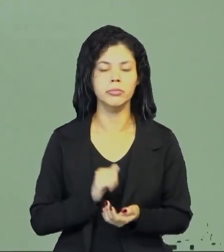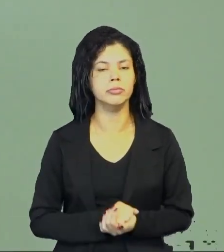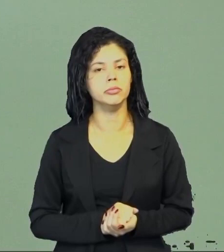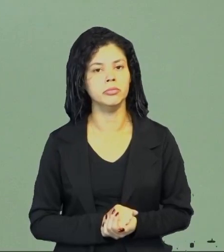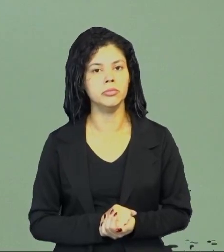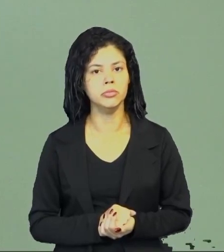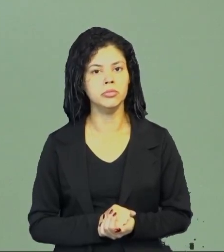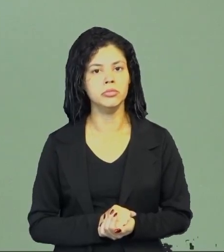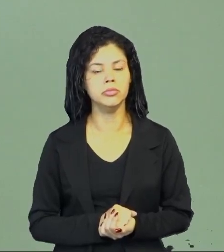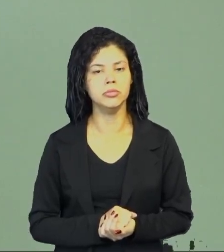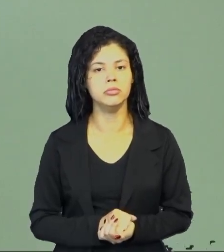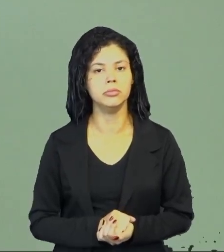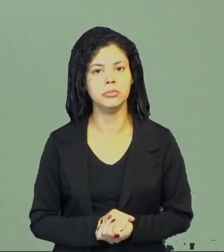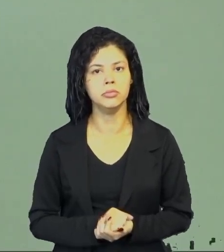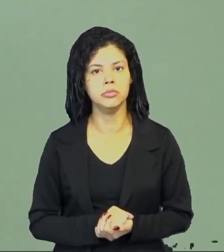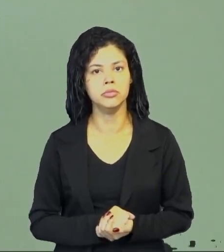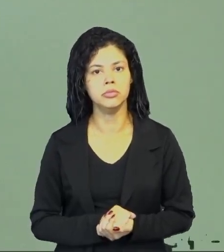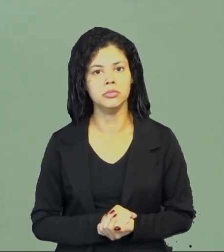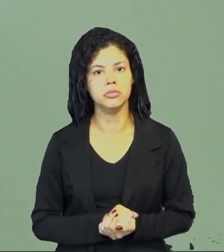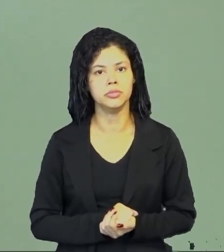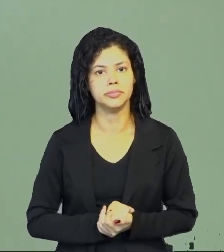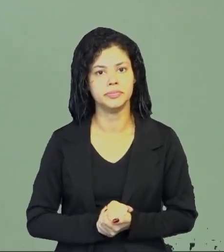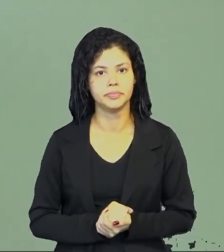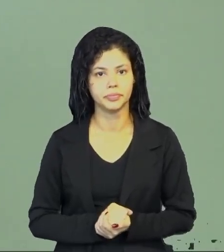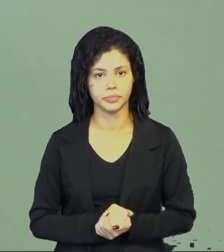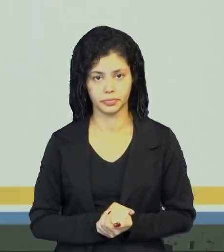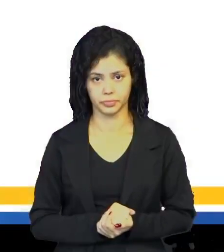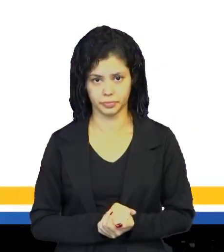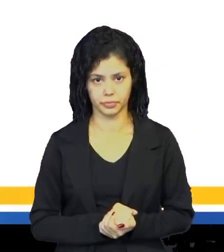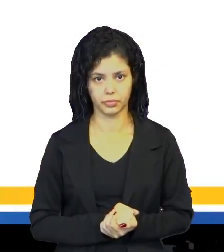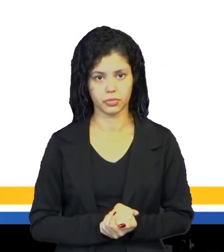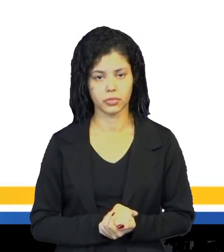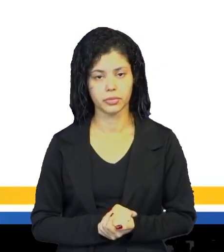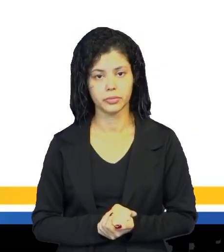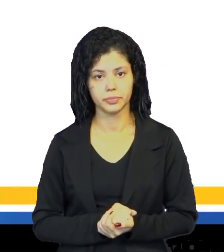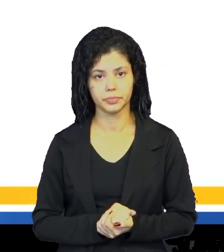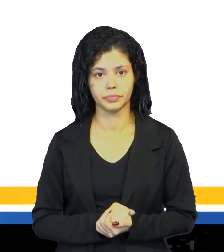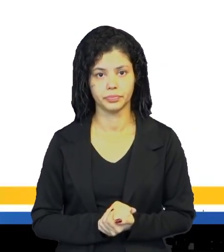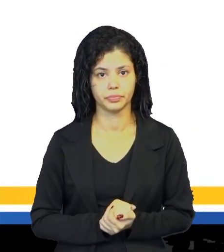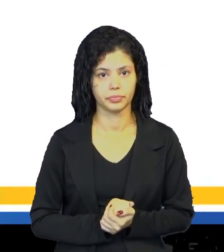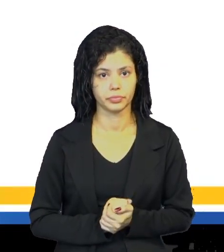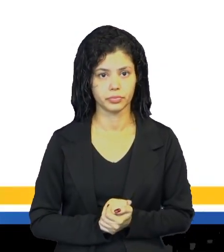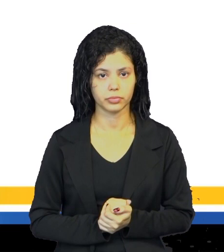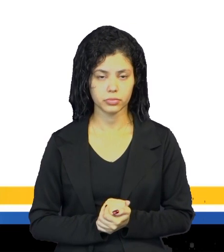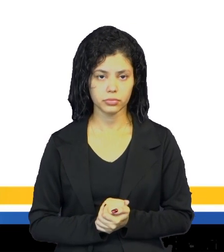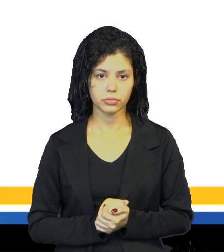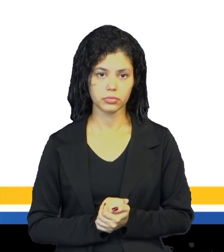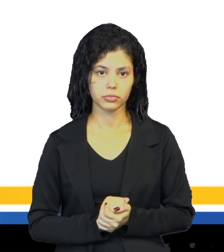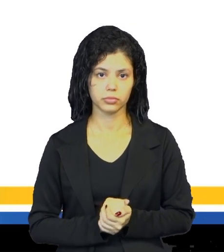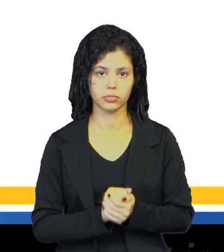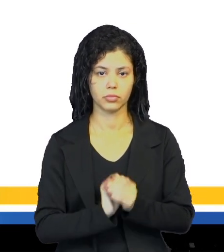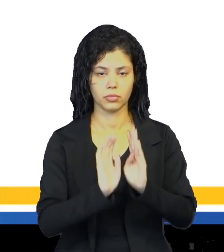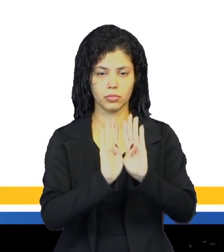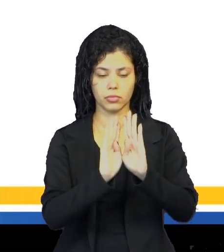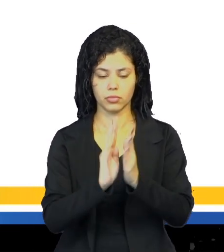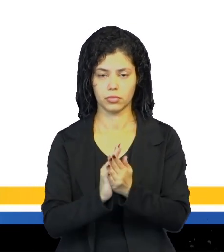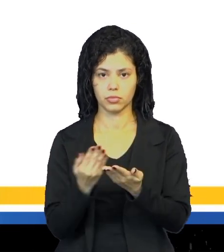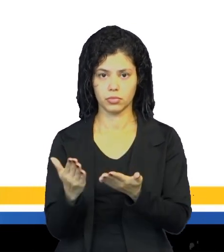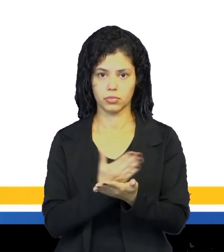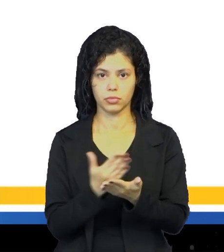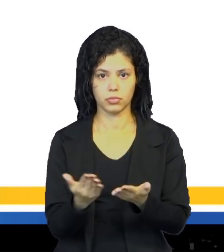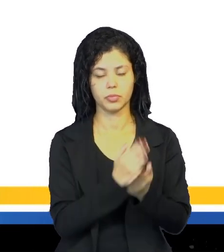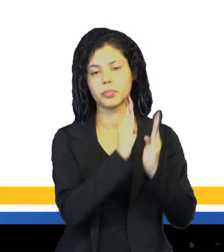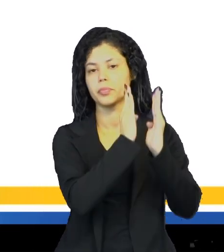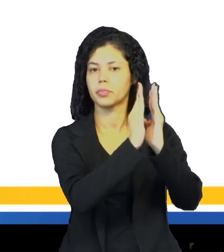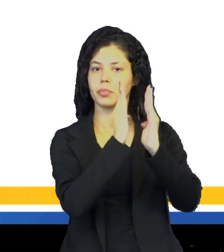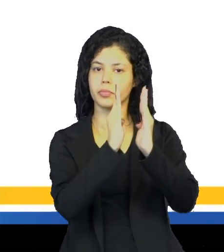um intervalo, né. Espanhol também é educação. Então, vamos lá. Continuando, la biblioteca,